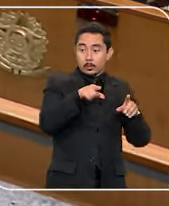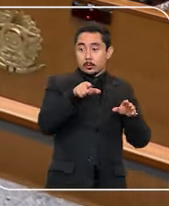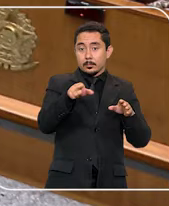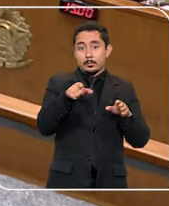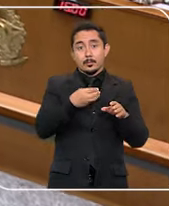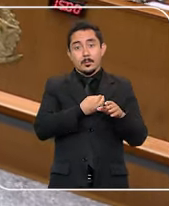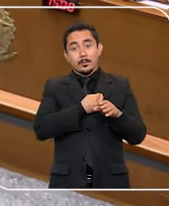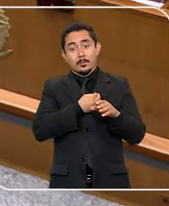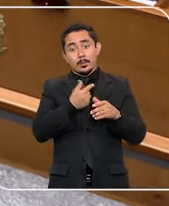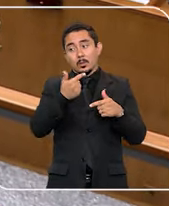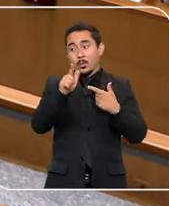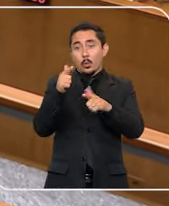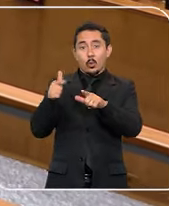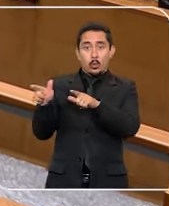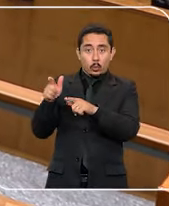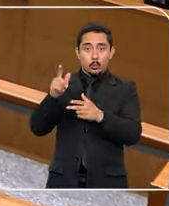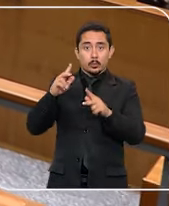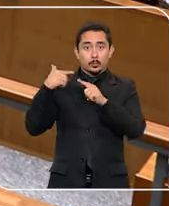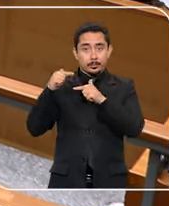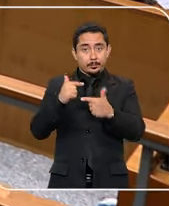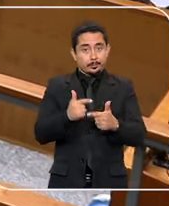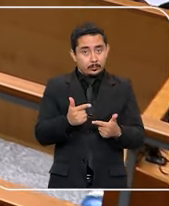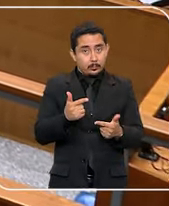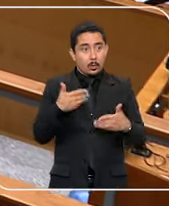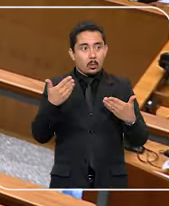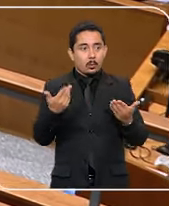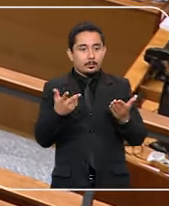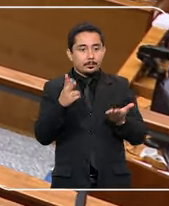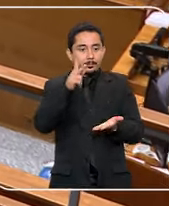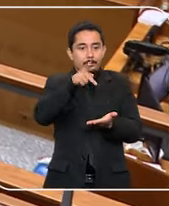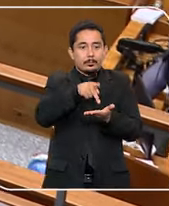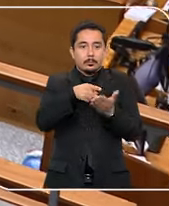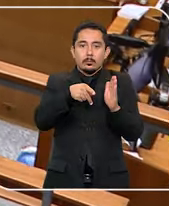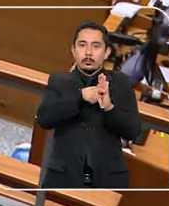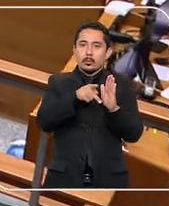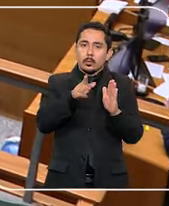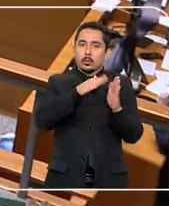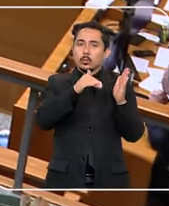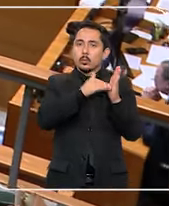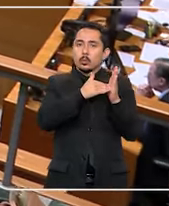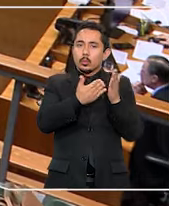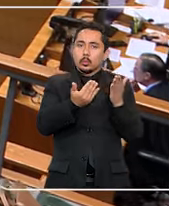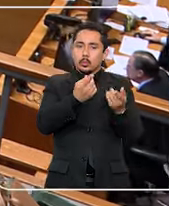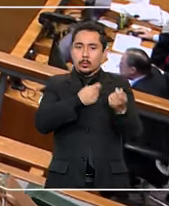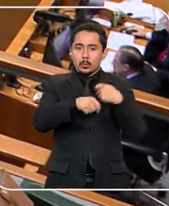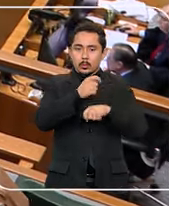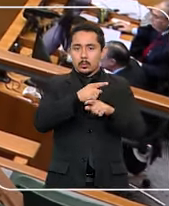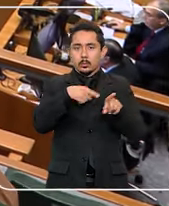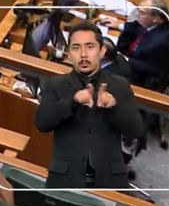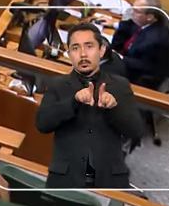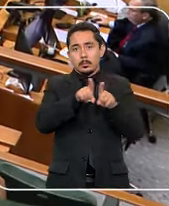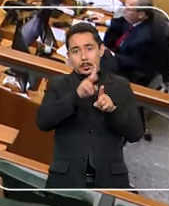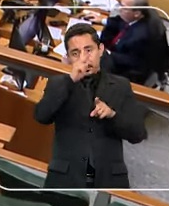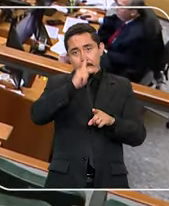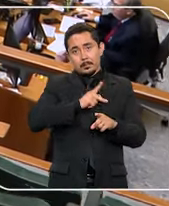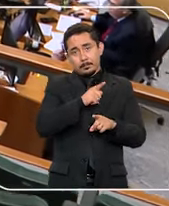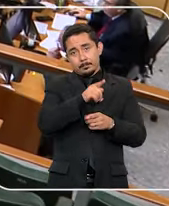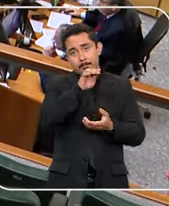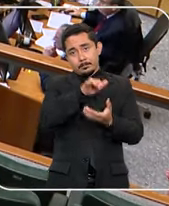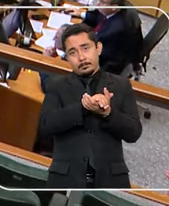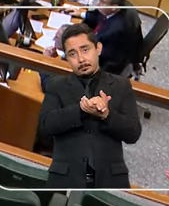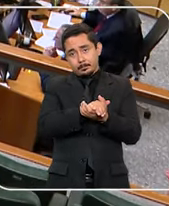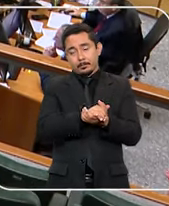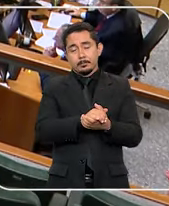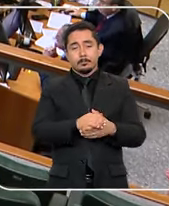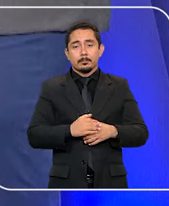prejuízos insustentáveis aos herdeiros e não se justificar diante das condições econômicas e pessoais